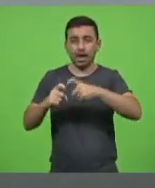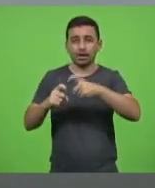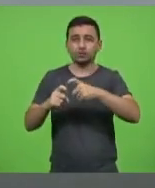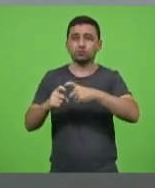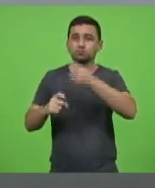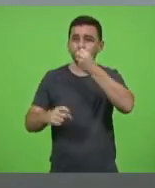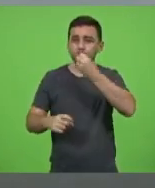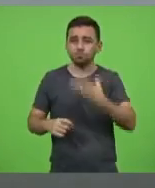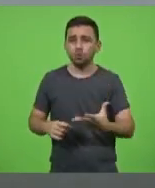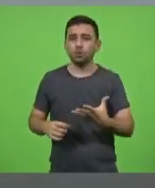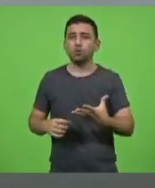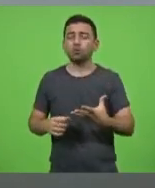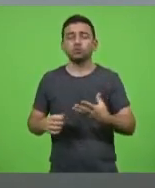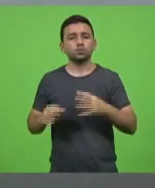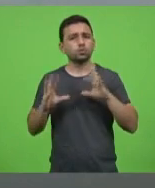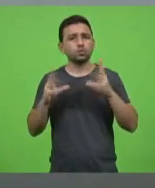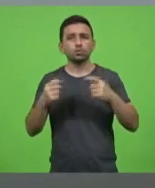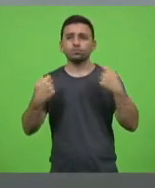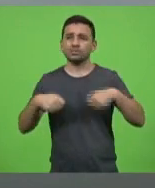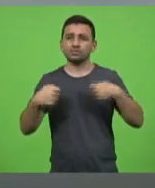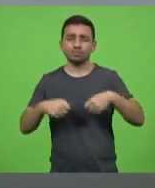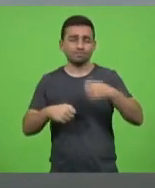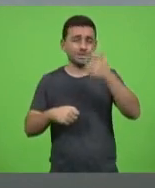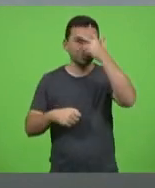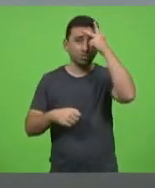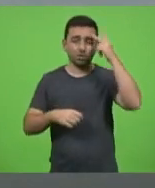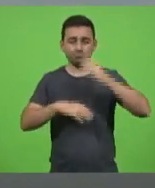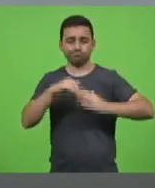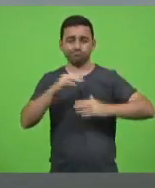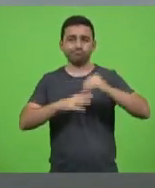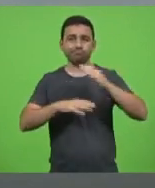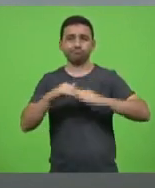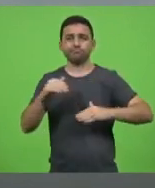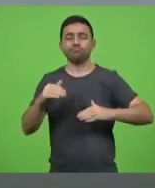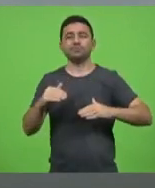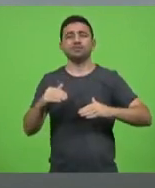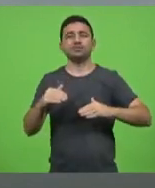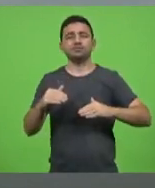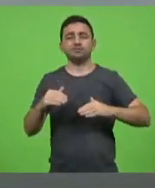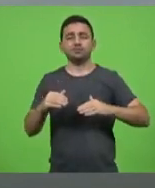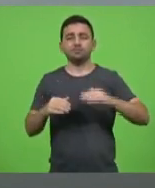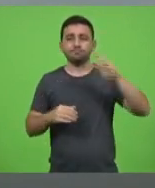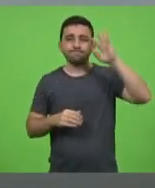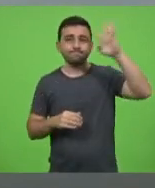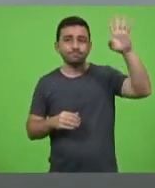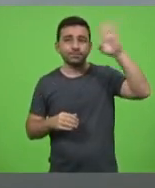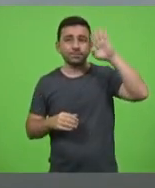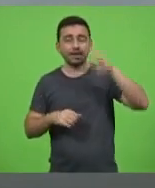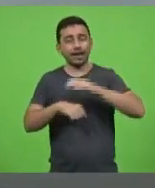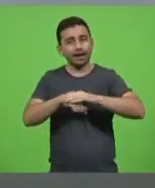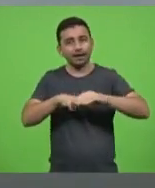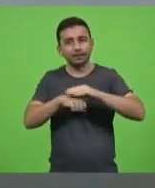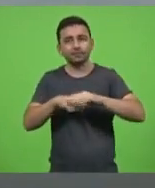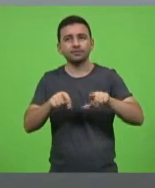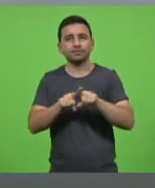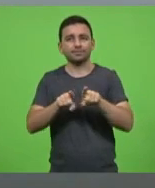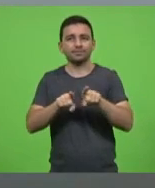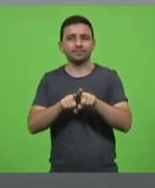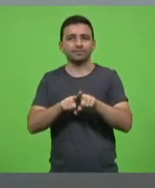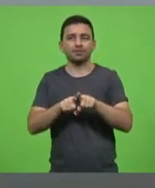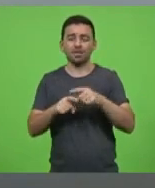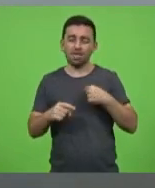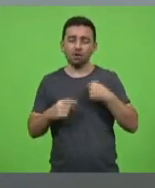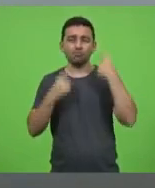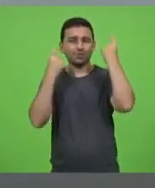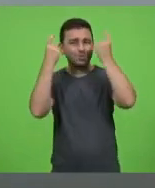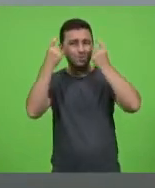necessita gente com talento e sobretudo com cabeça e com carinho tudo isso me preocupa